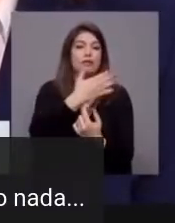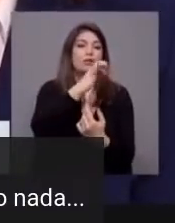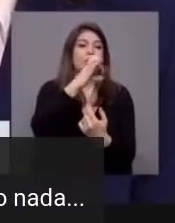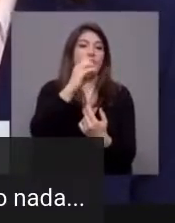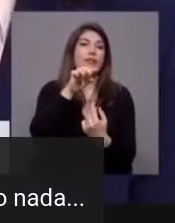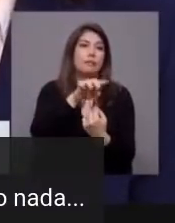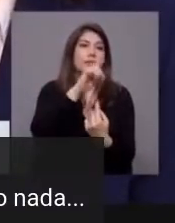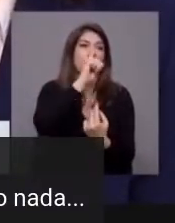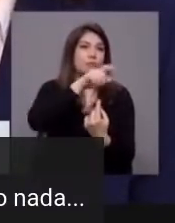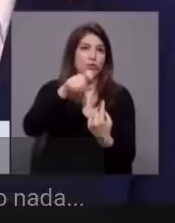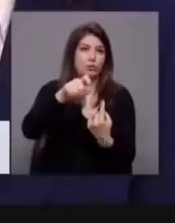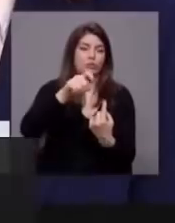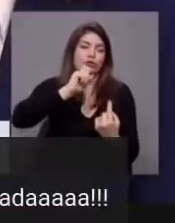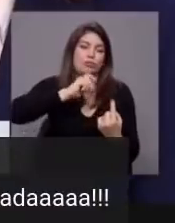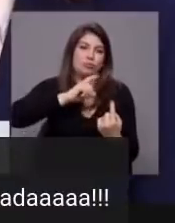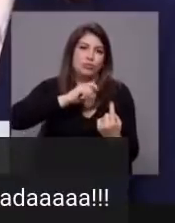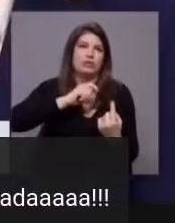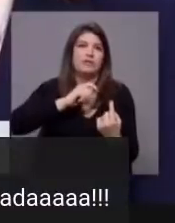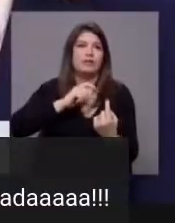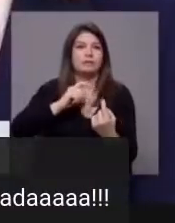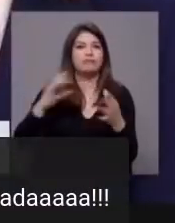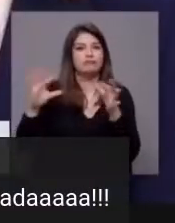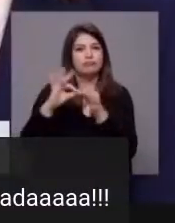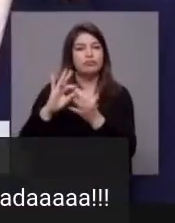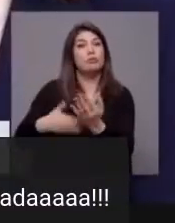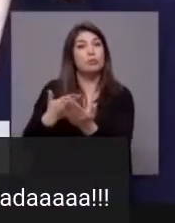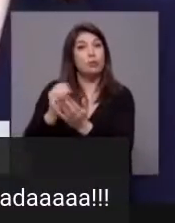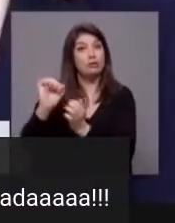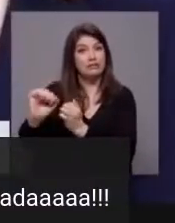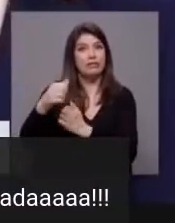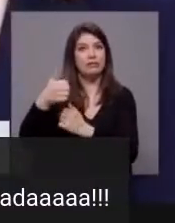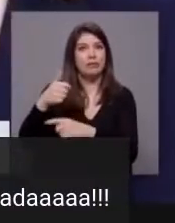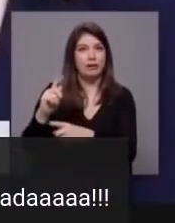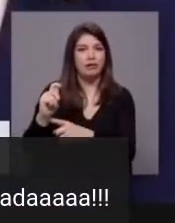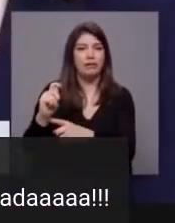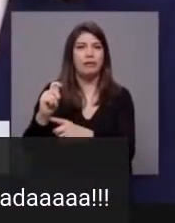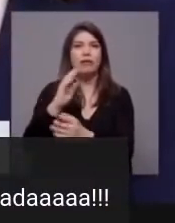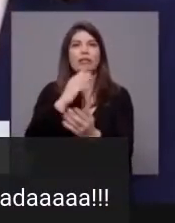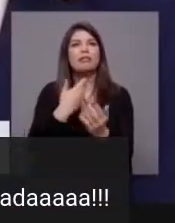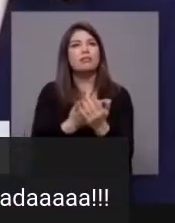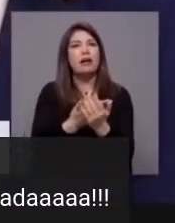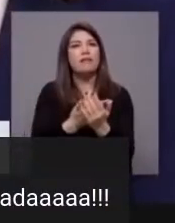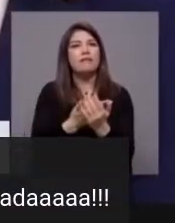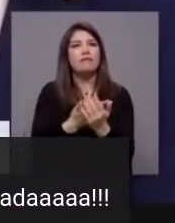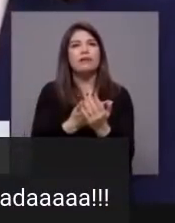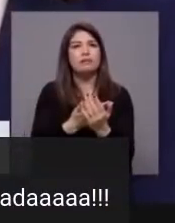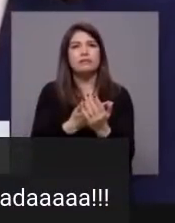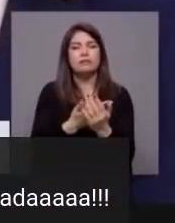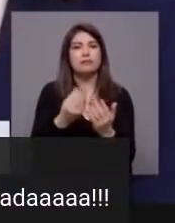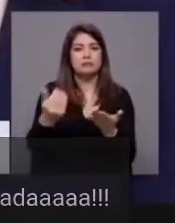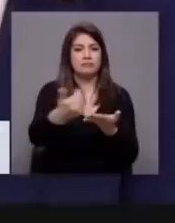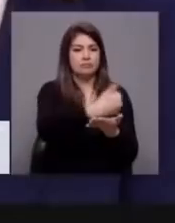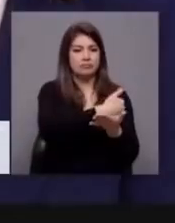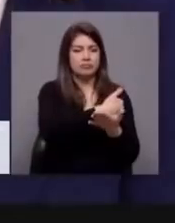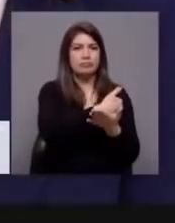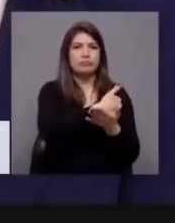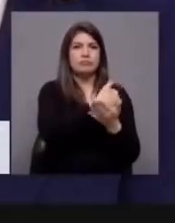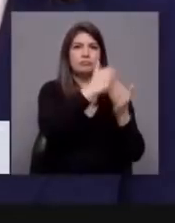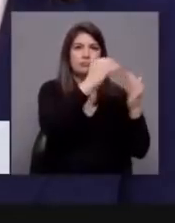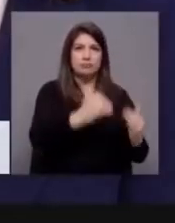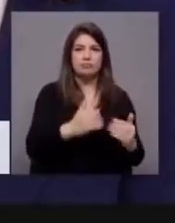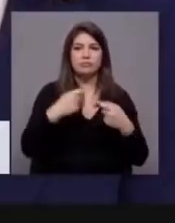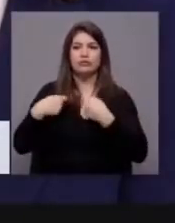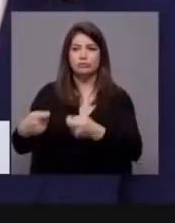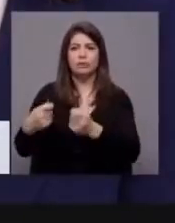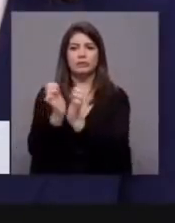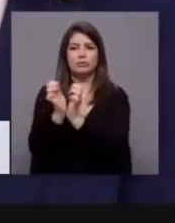pessoas que podiam ser abrangidas pela proposta do Bloco de Esquerda, isso tinha um impacto entre quebra da receita e aumento da despesa da